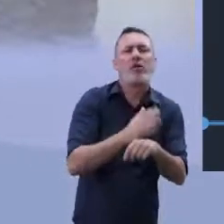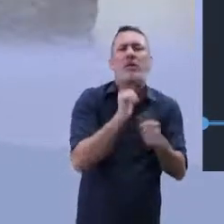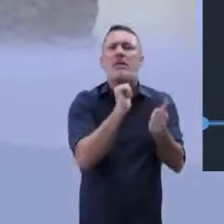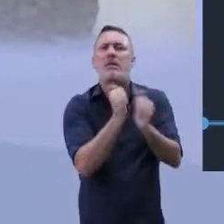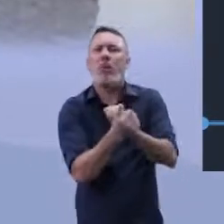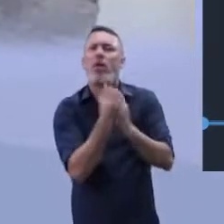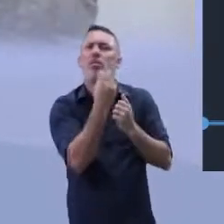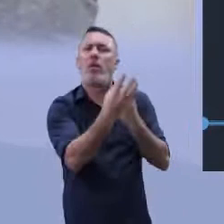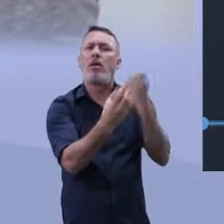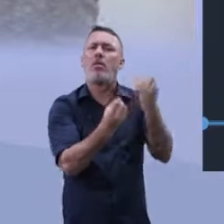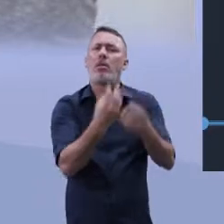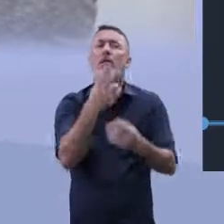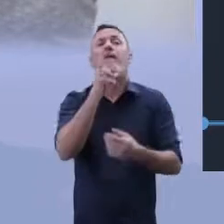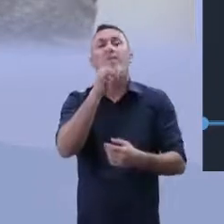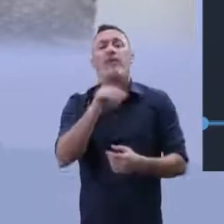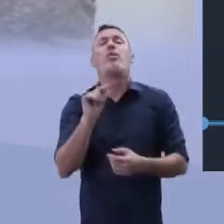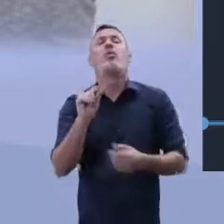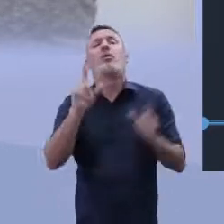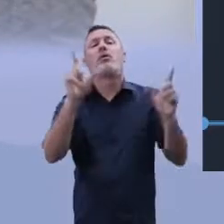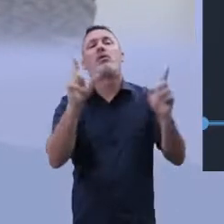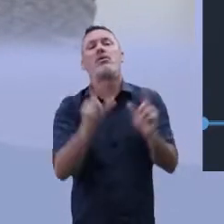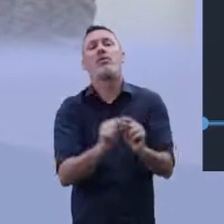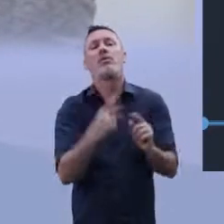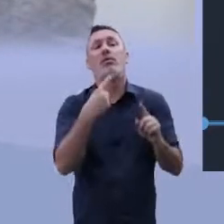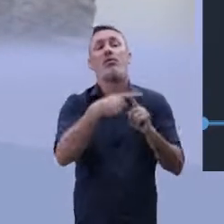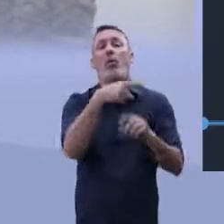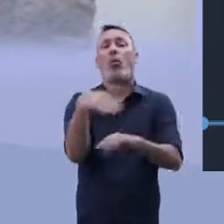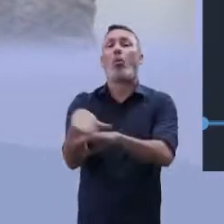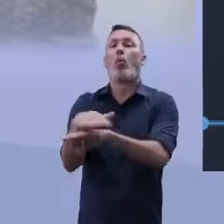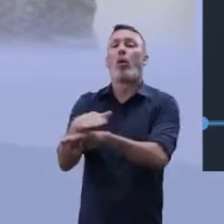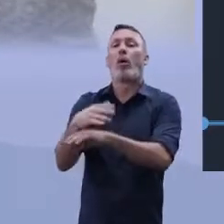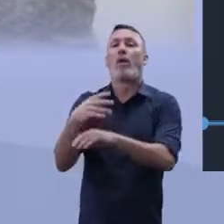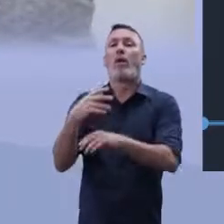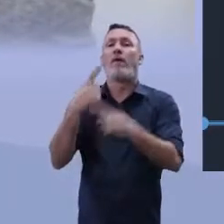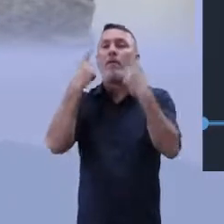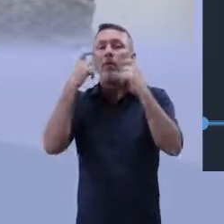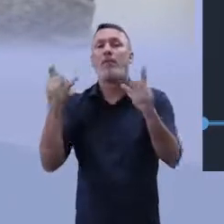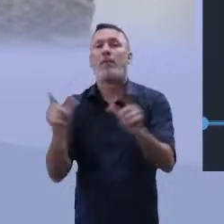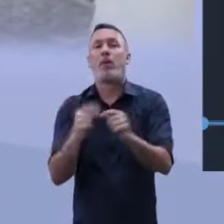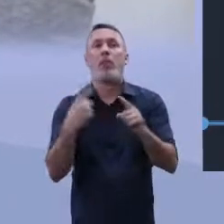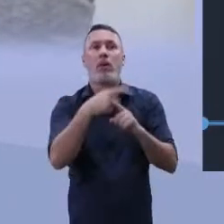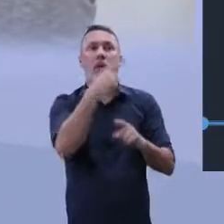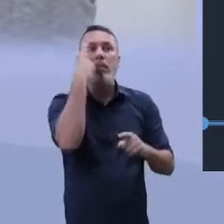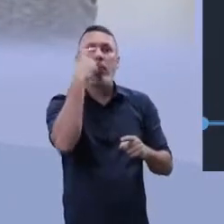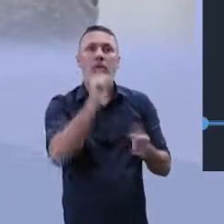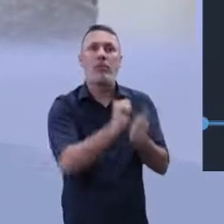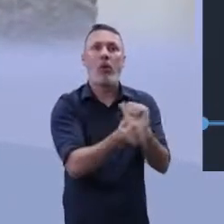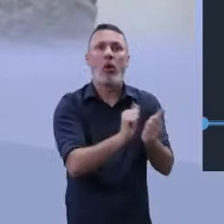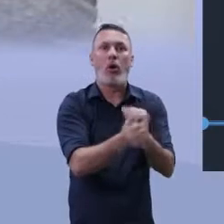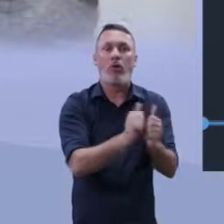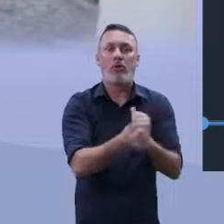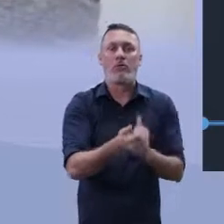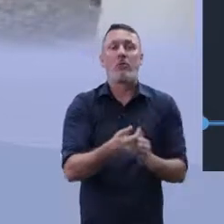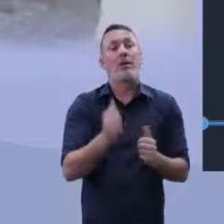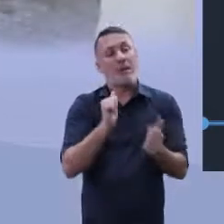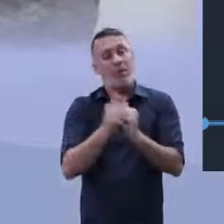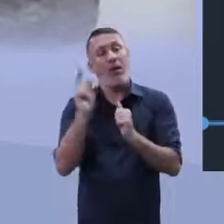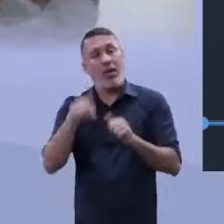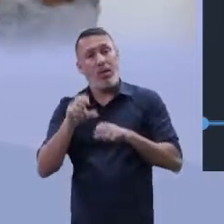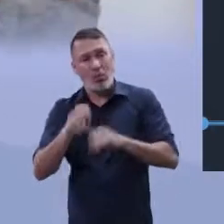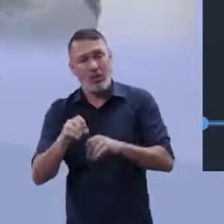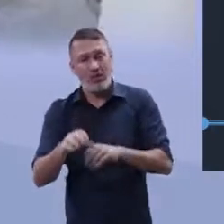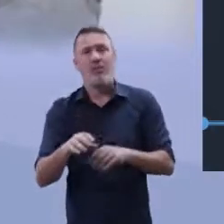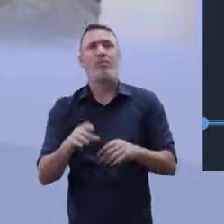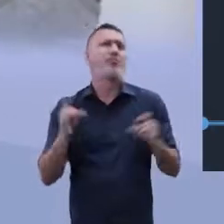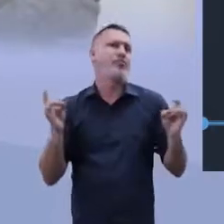algum projeto para isso aí, automaticamente reduz a criminalidade naquele local. O esporte tem um poder enorme, esporte, educação.